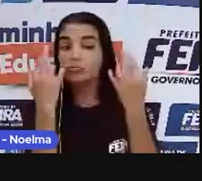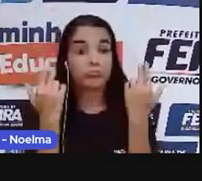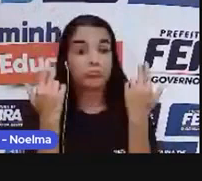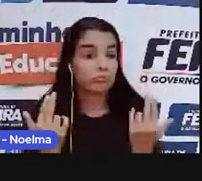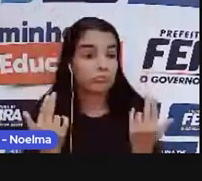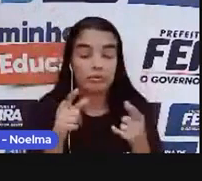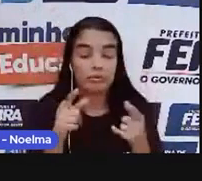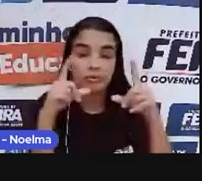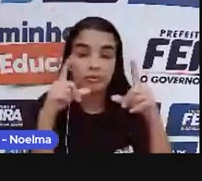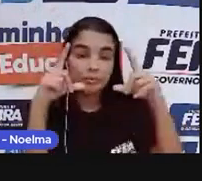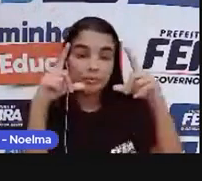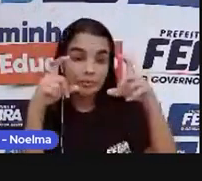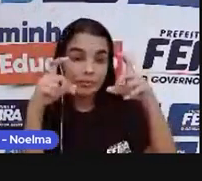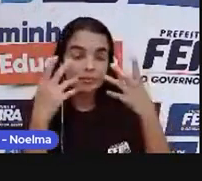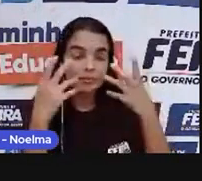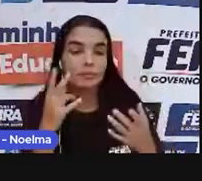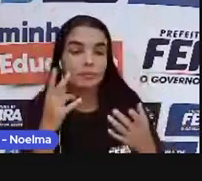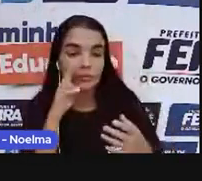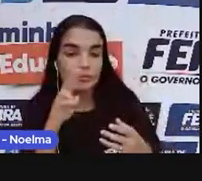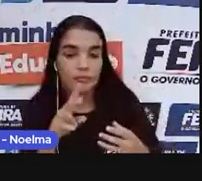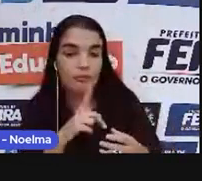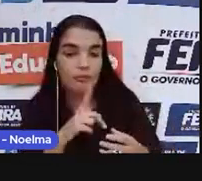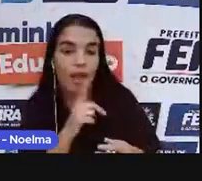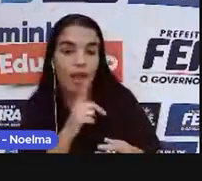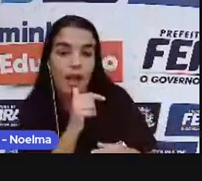engenho. Os custos d'água.